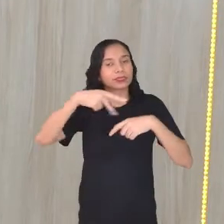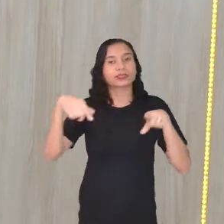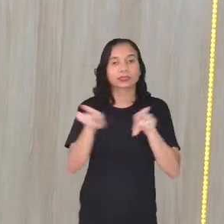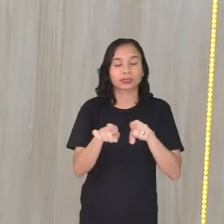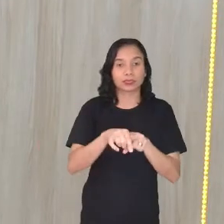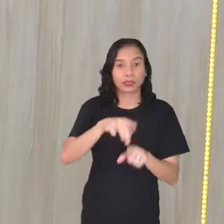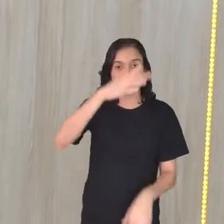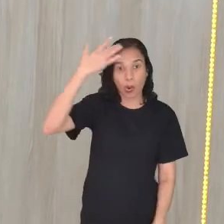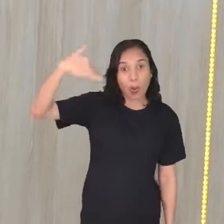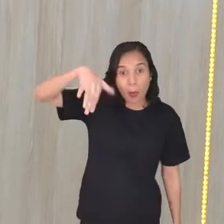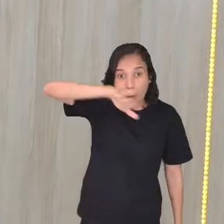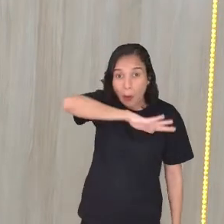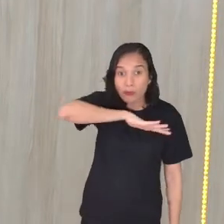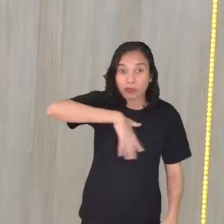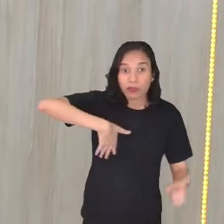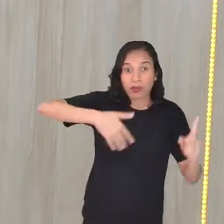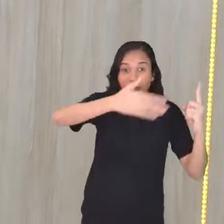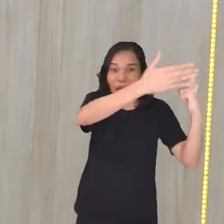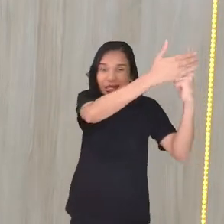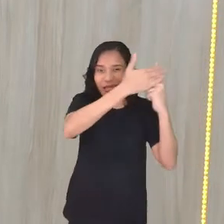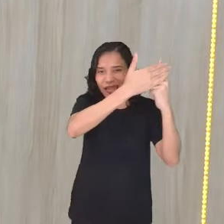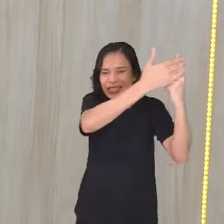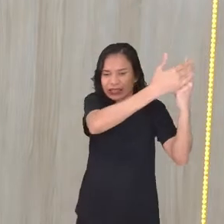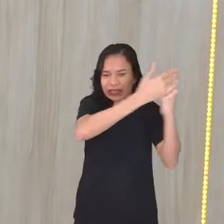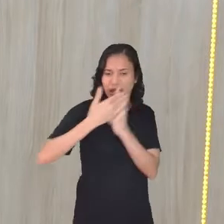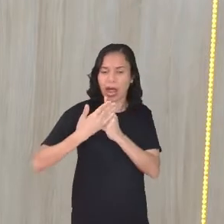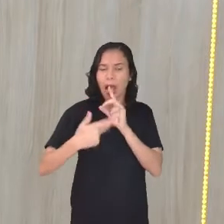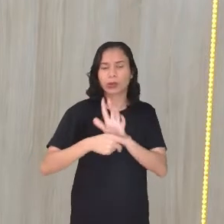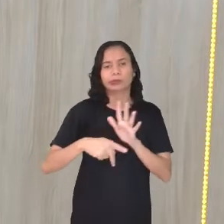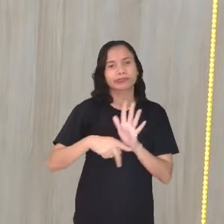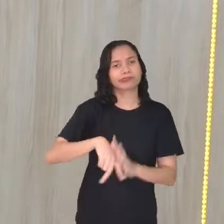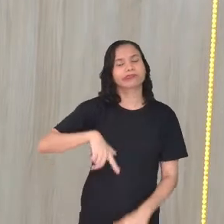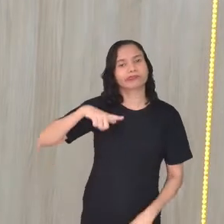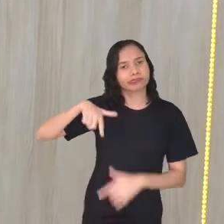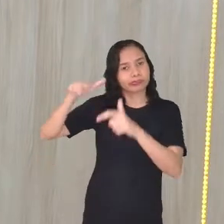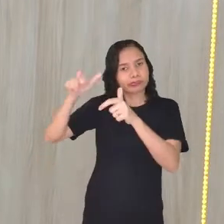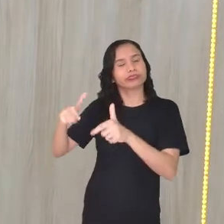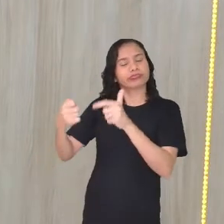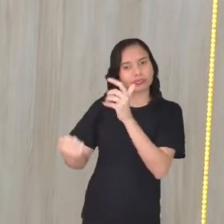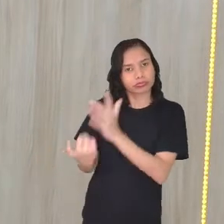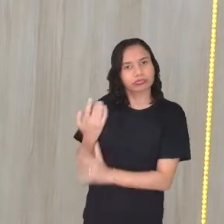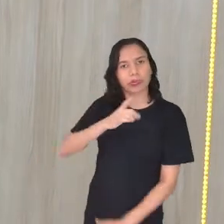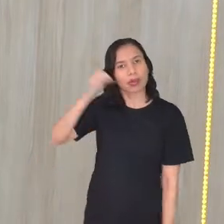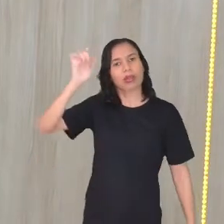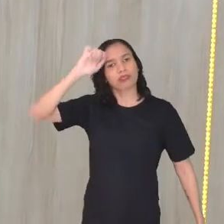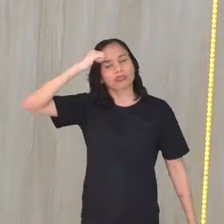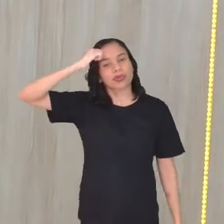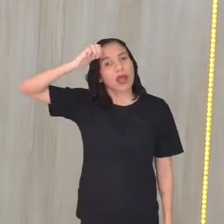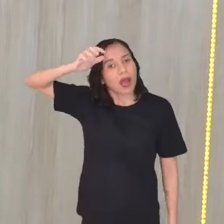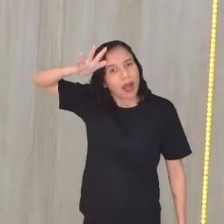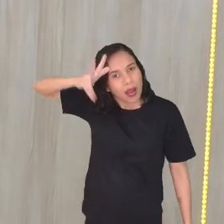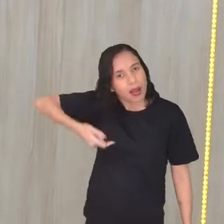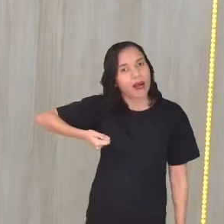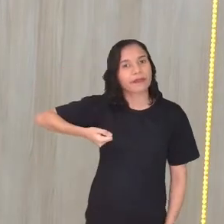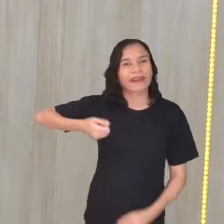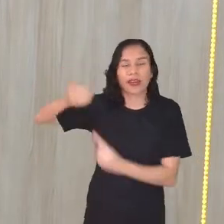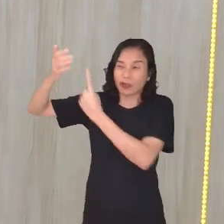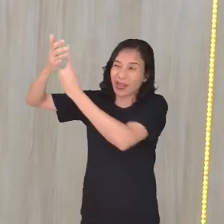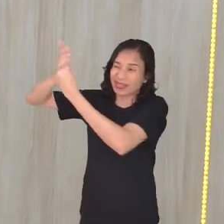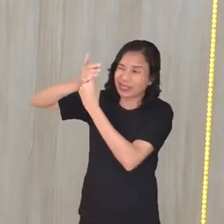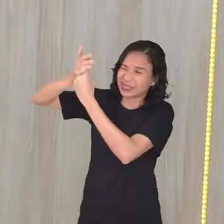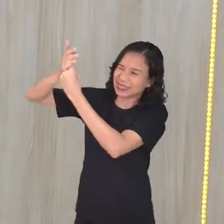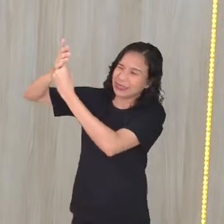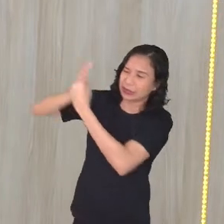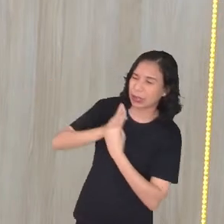povos, né? Que foram arrancados das suas terras, do seu lugar de origem lá na África, trazidos pra cá,